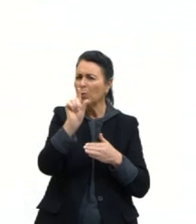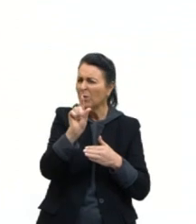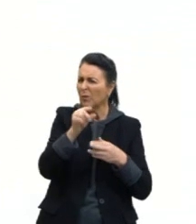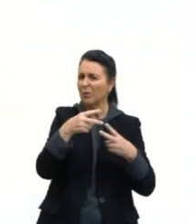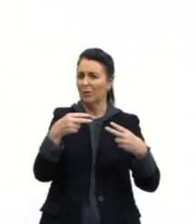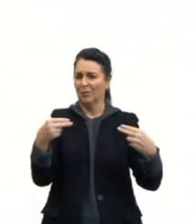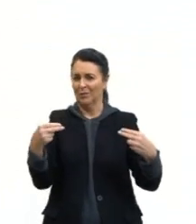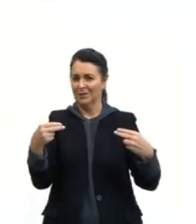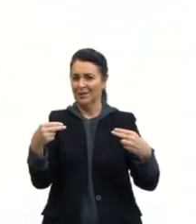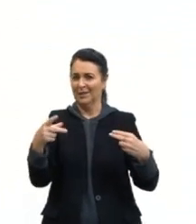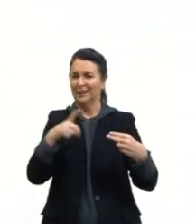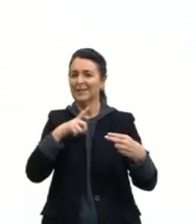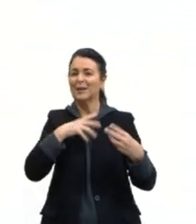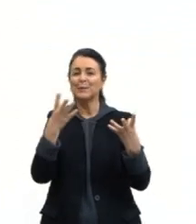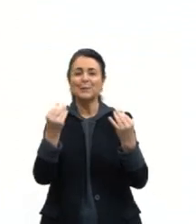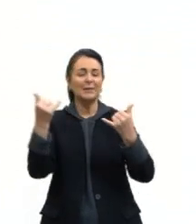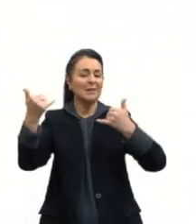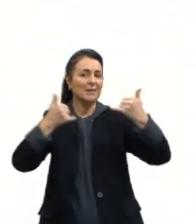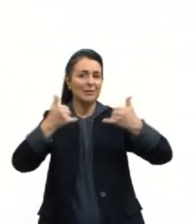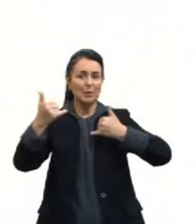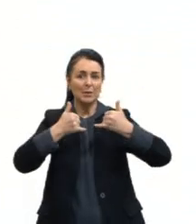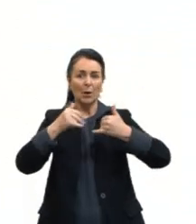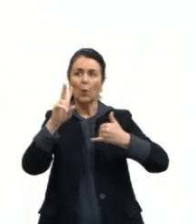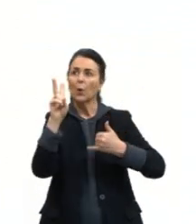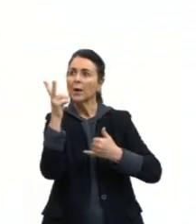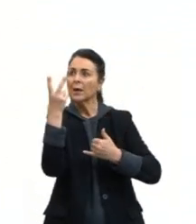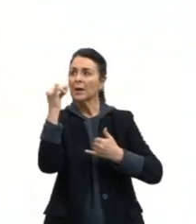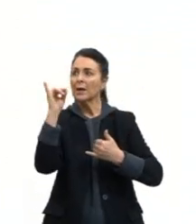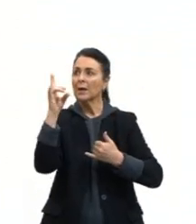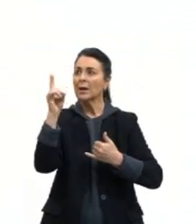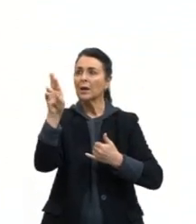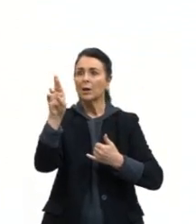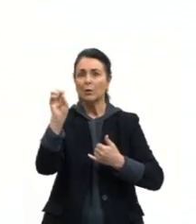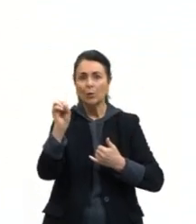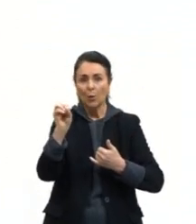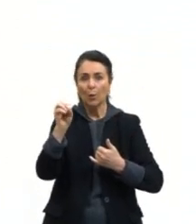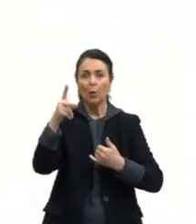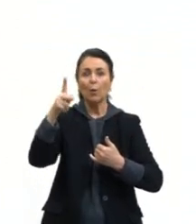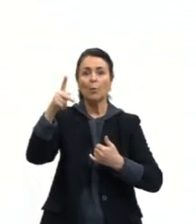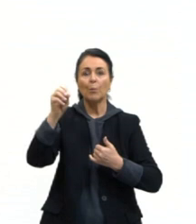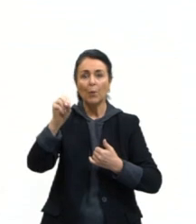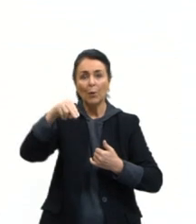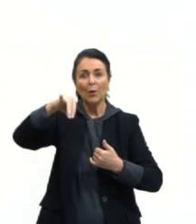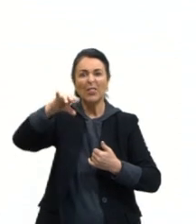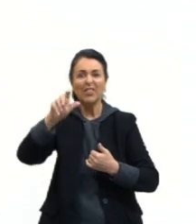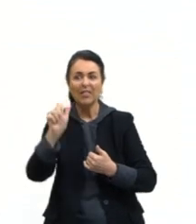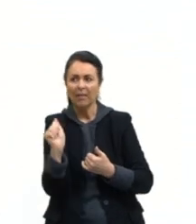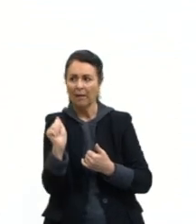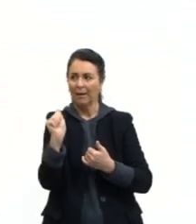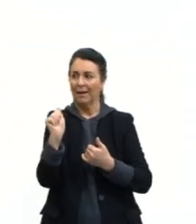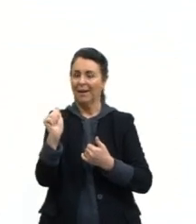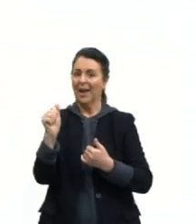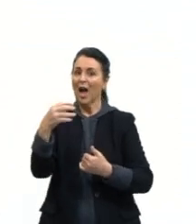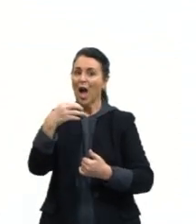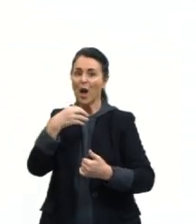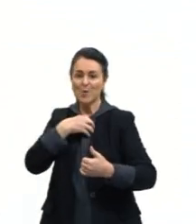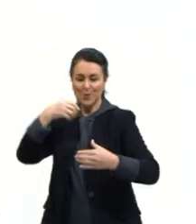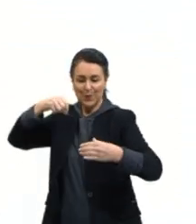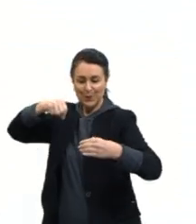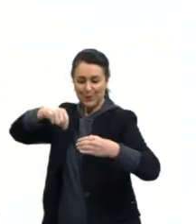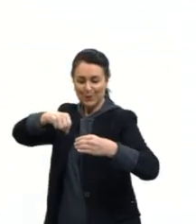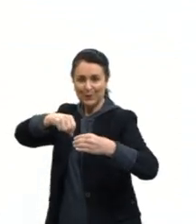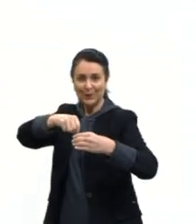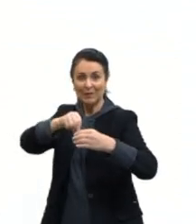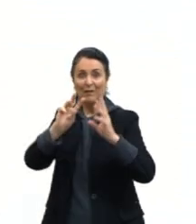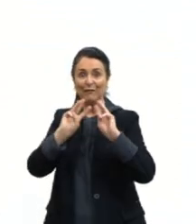nos dando informações. Quem não sabe o é hidroponia, tá até explicando o que que é. Que é uma técnica de cultivar hortaliças sem solos.